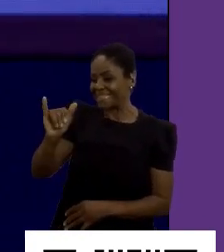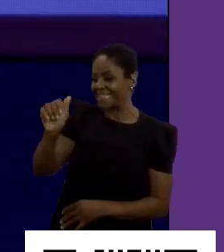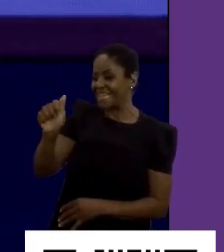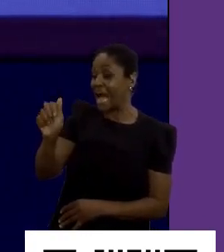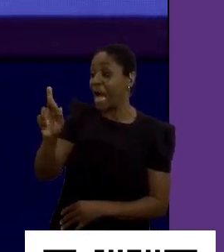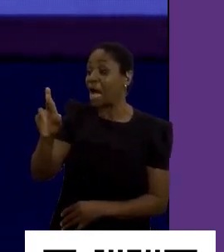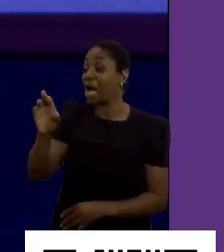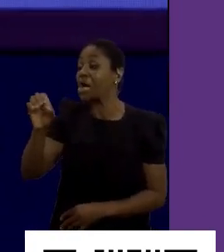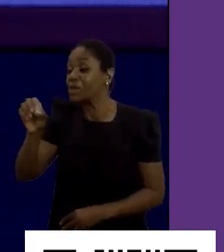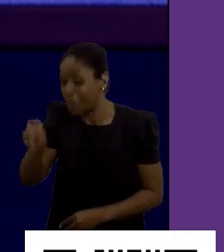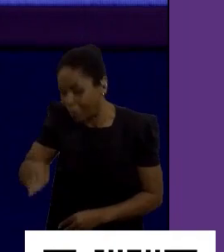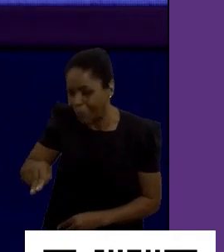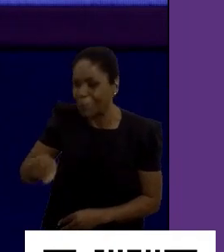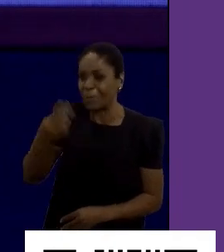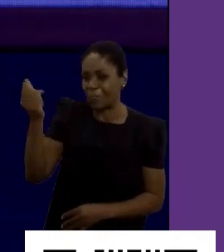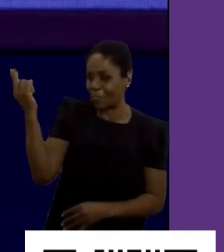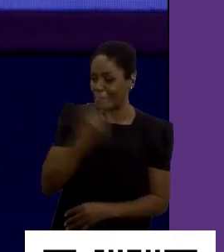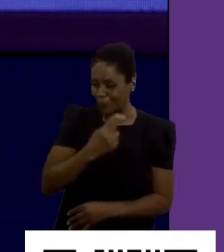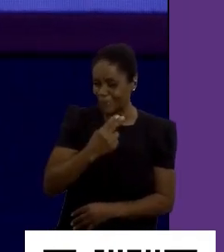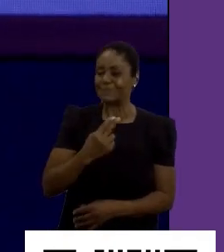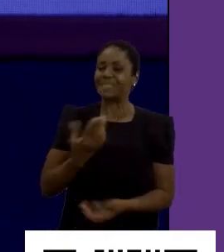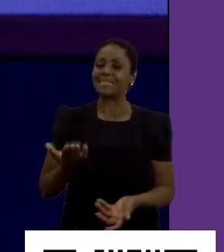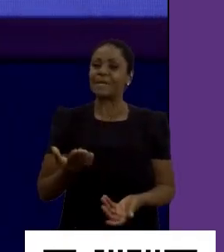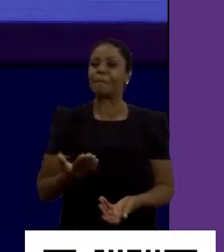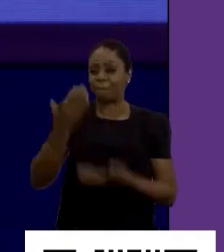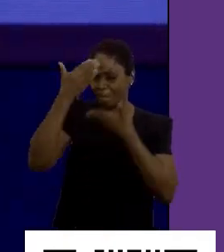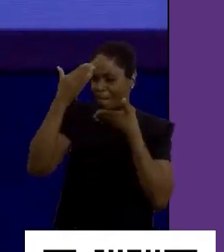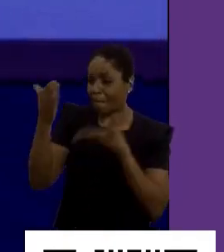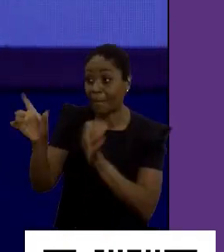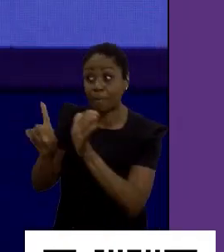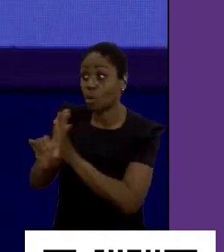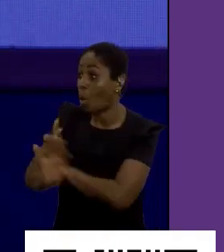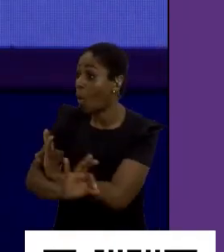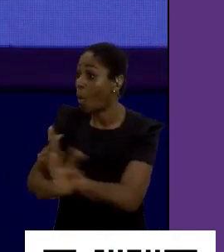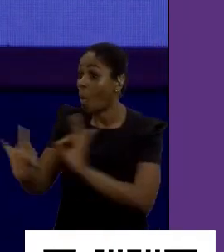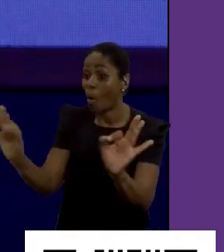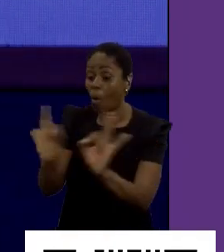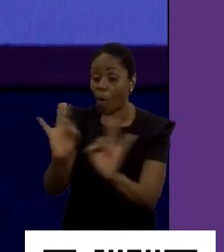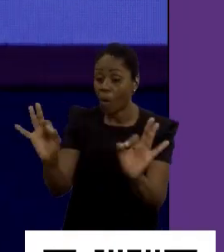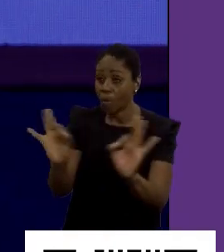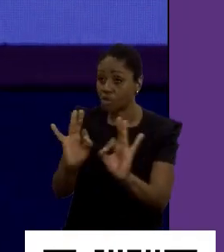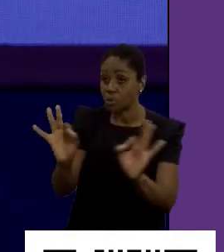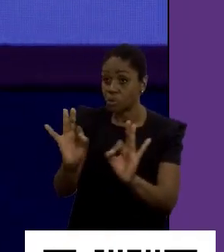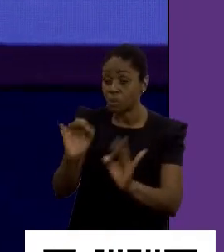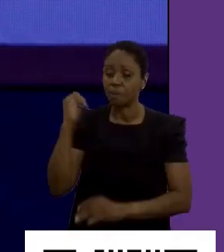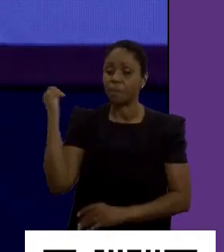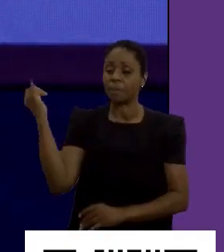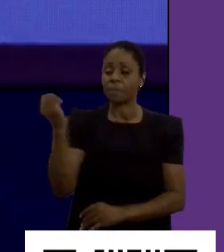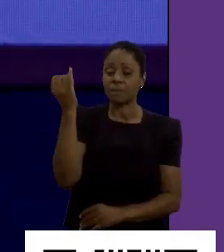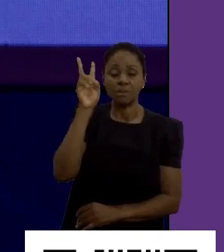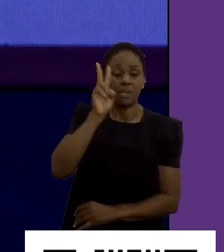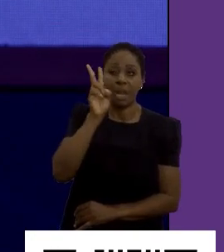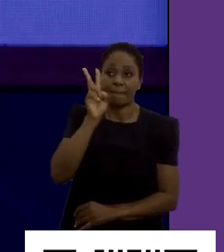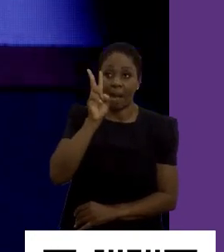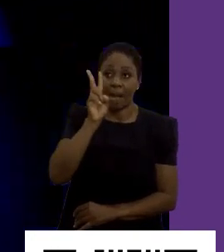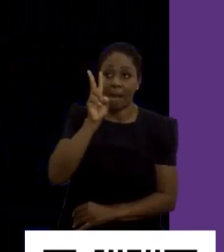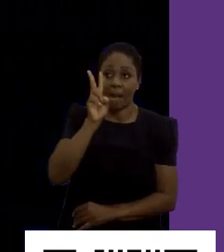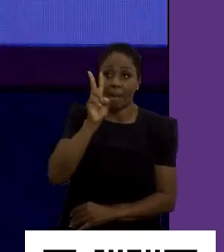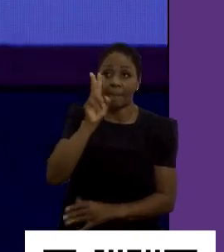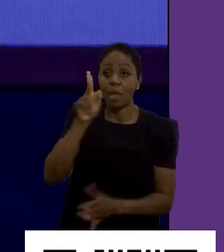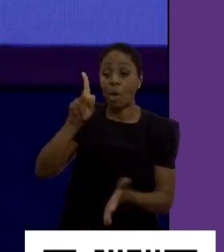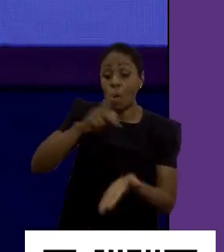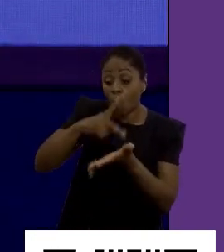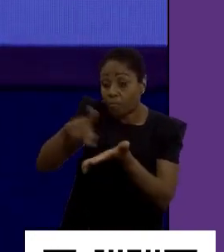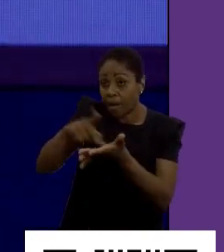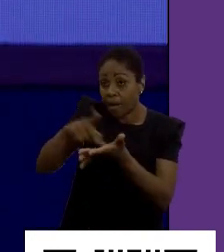Tiaron. Tiaron. Isso. Tiaron, obrigado pela pergunta. Muito bom o ponto. E é importante lembrar o seguinte. O profiler é A